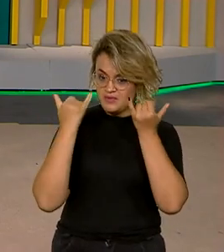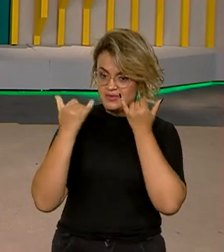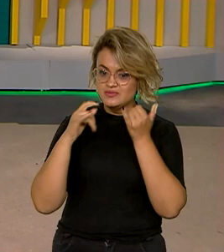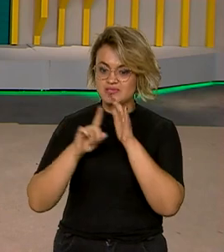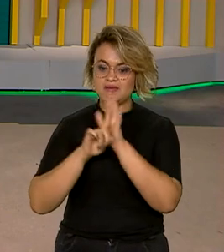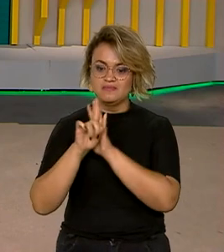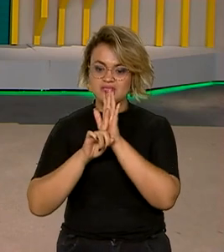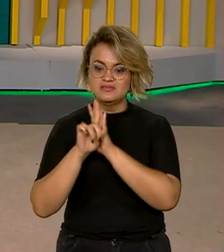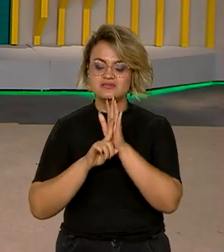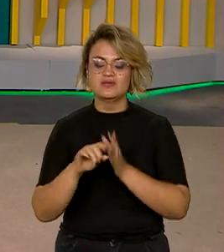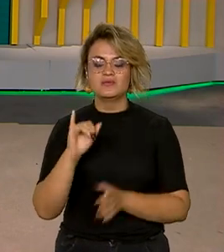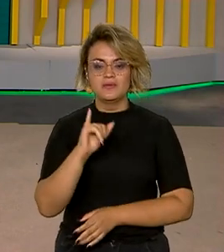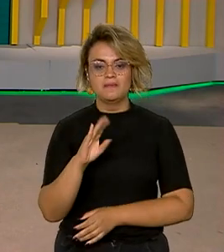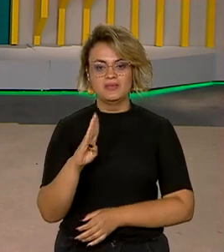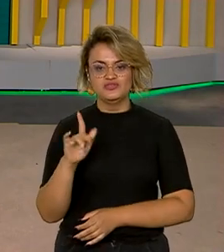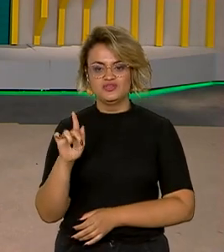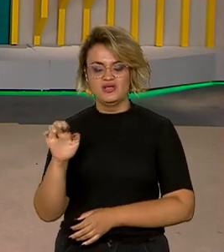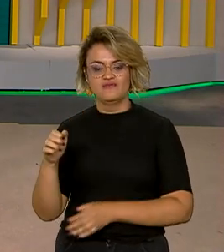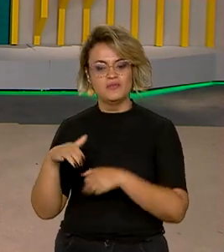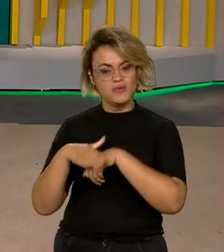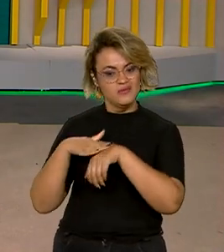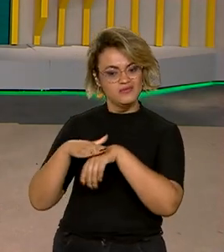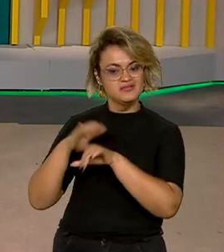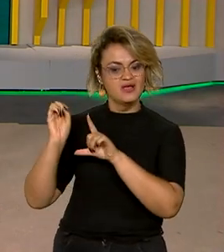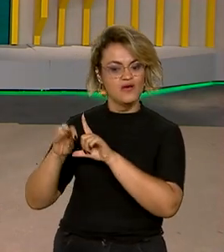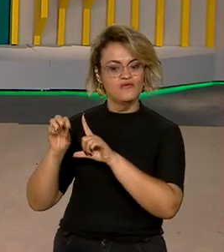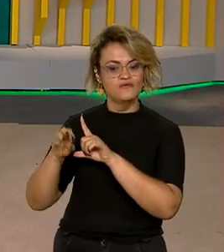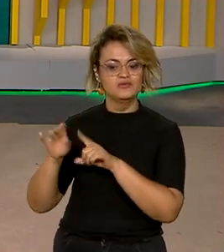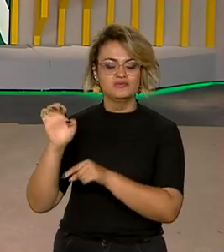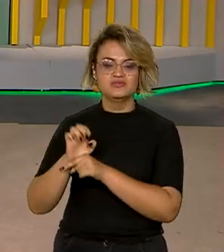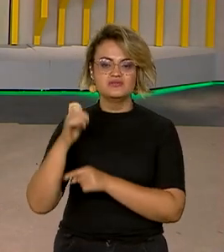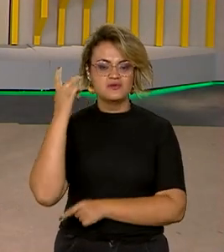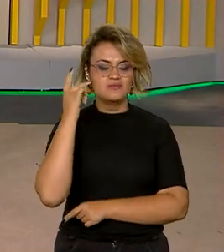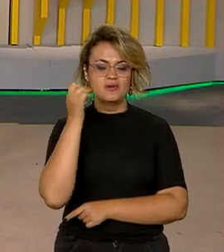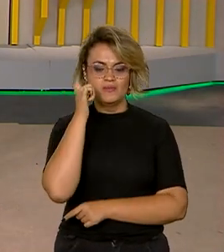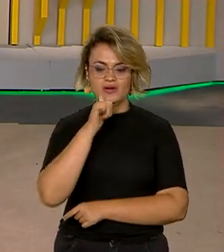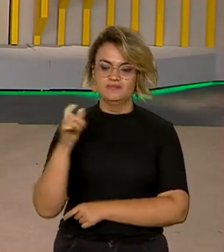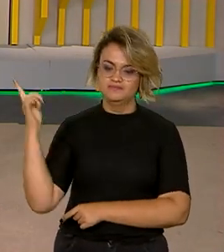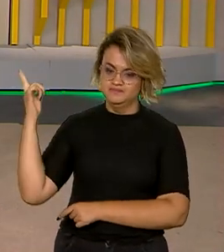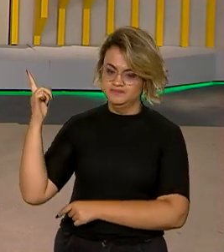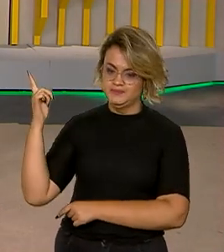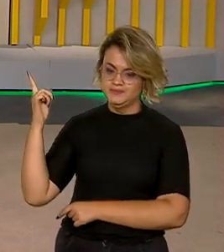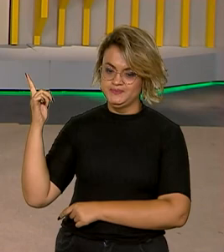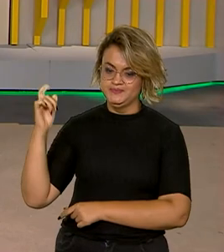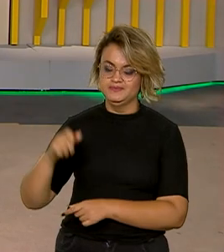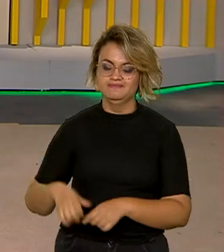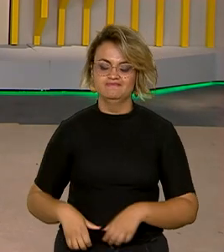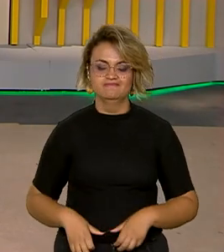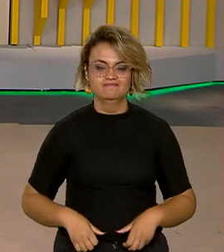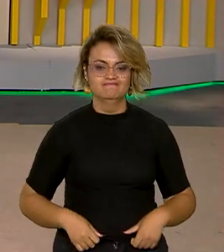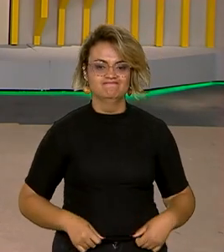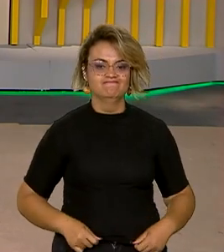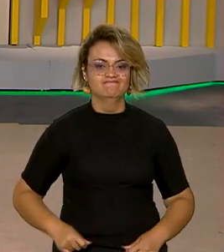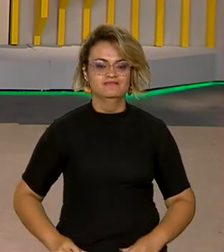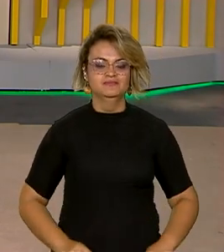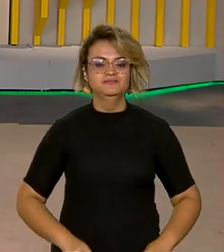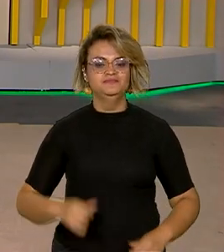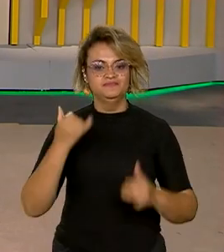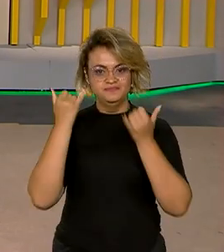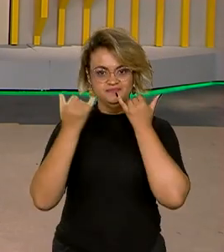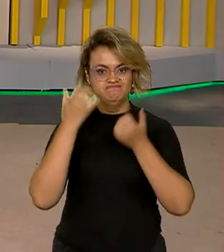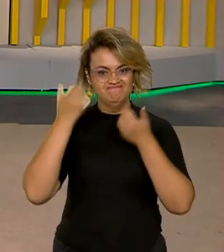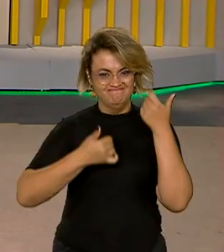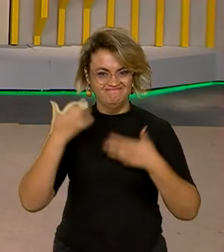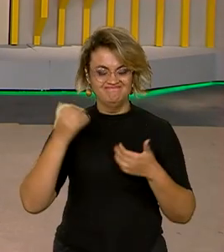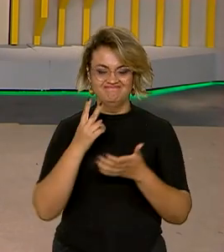pesquisa do IBGE, nós vamos chamar ao vivo de São Paulo a repórter Vanessa Casalino, que sempre esclarece todos esses